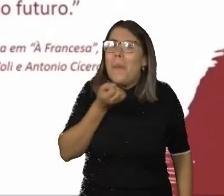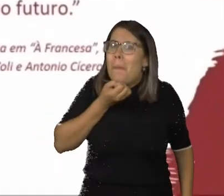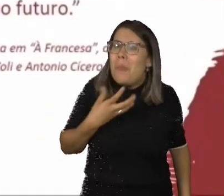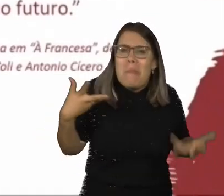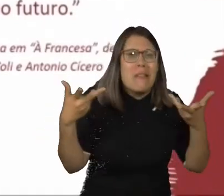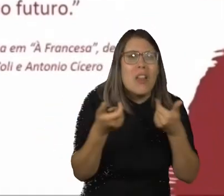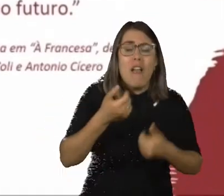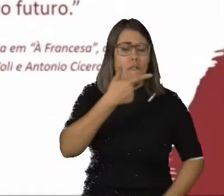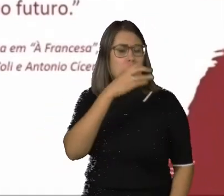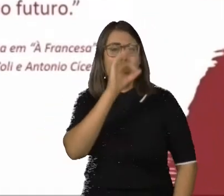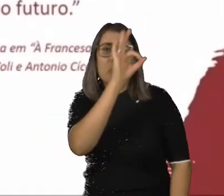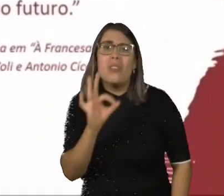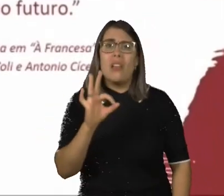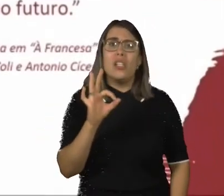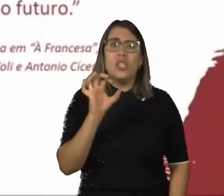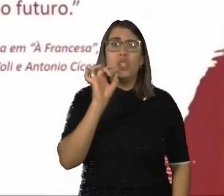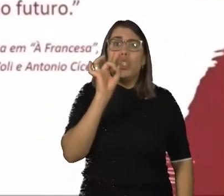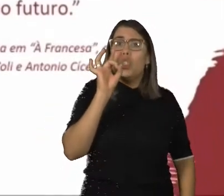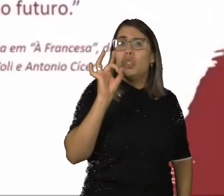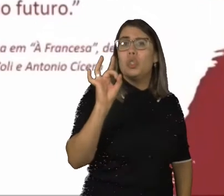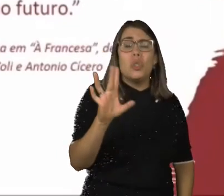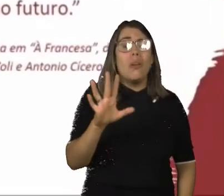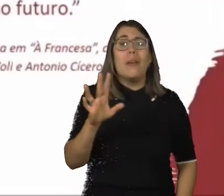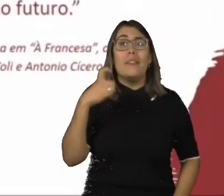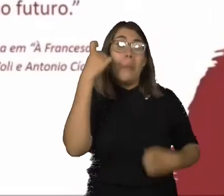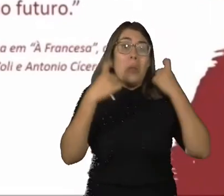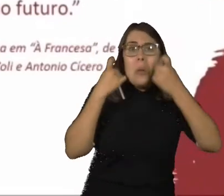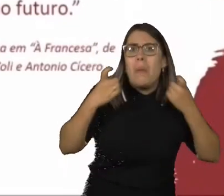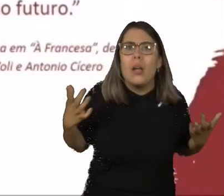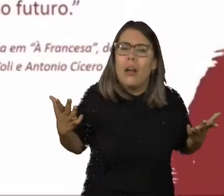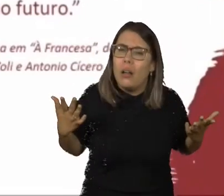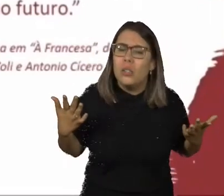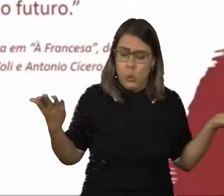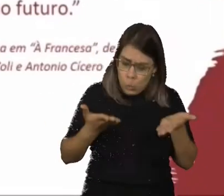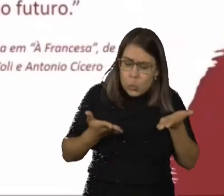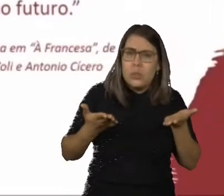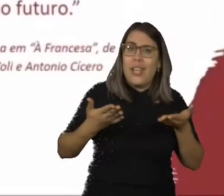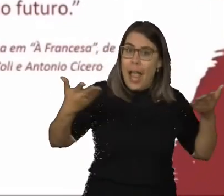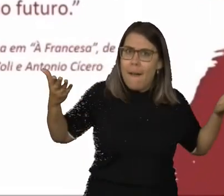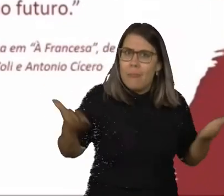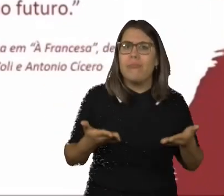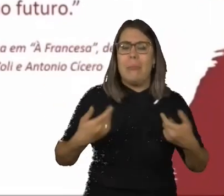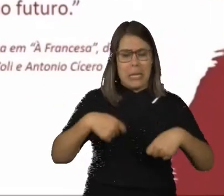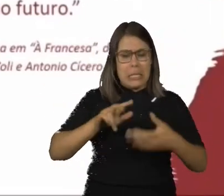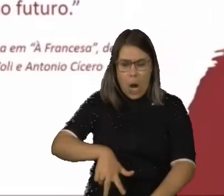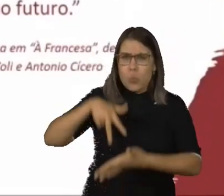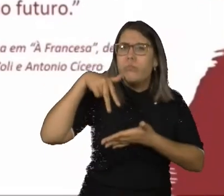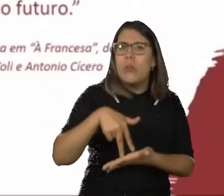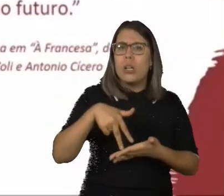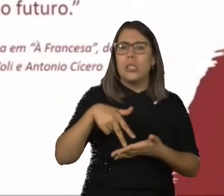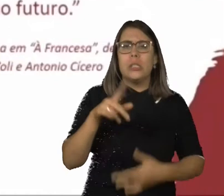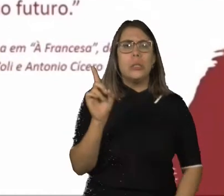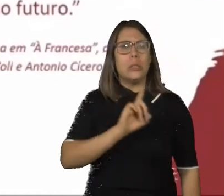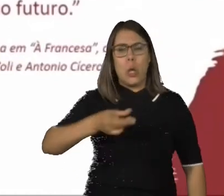das pessoas, elas morrem durante a noite. Então nem chegam ao outro dia. O dia de hoje é agora. Não estão escondidos nem